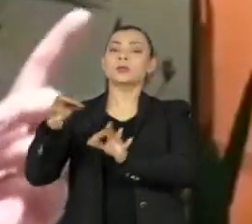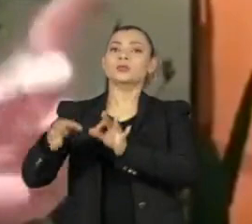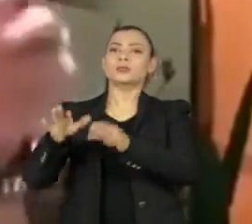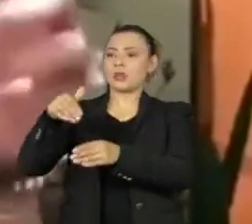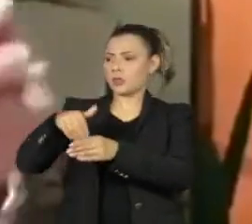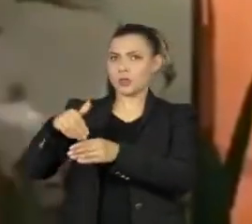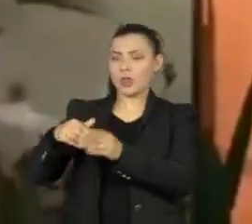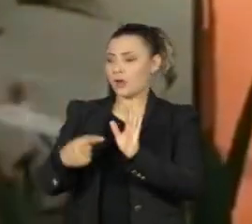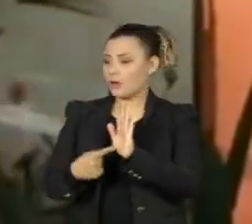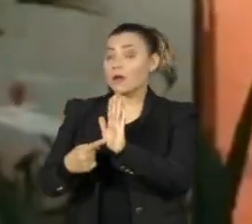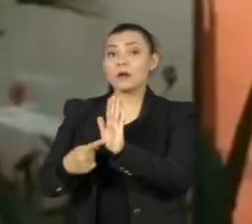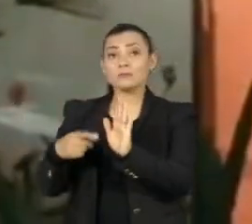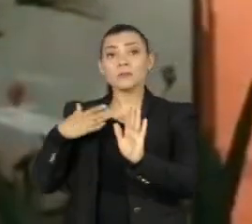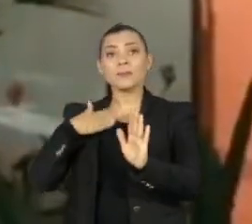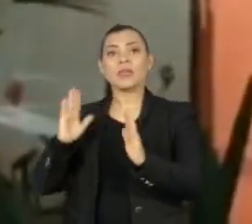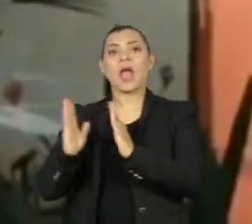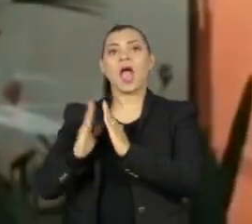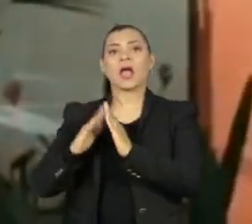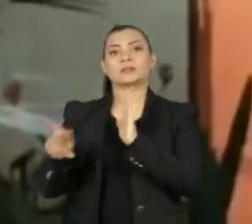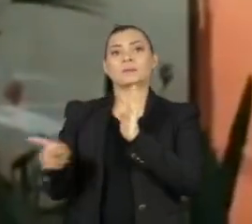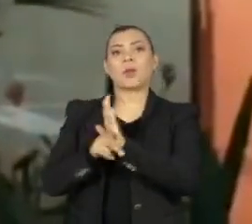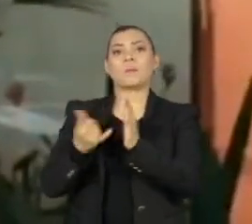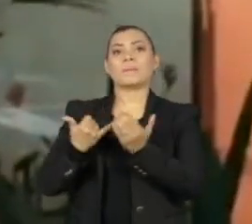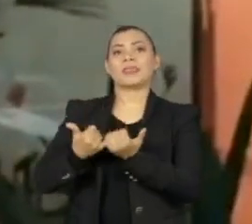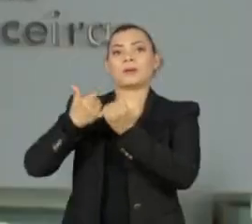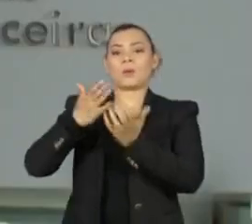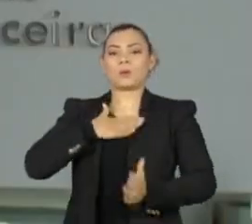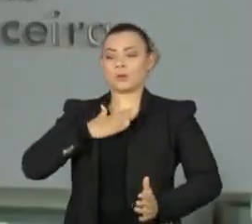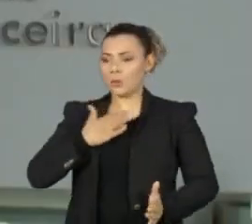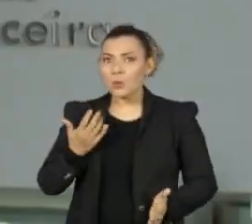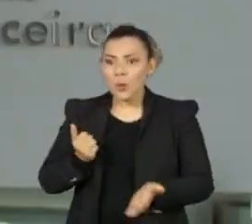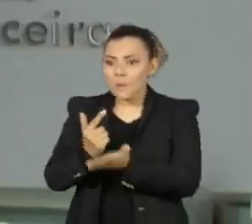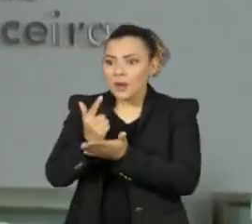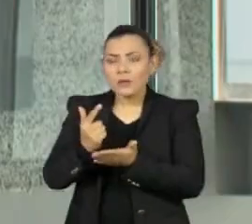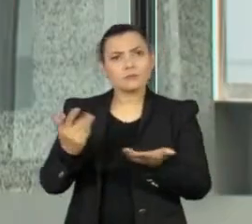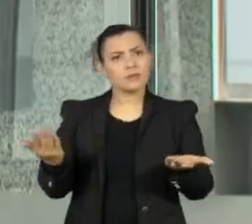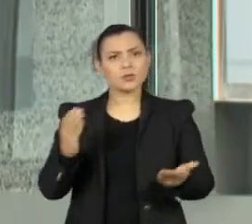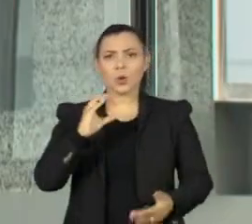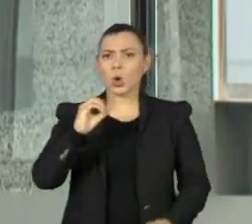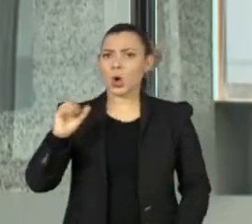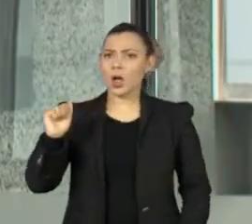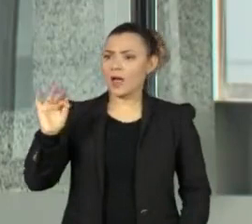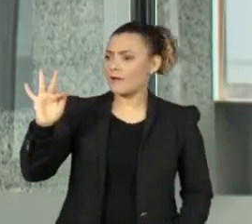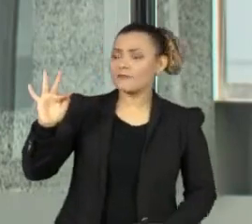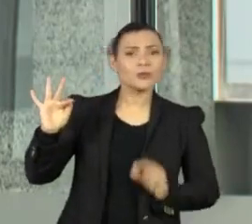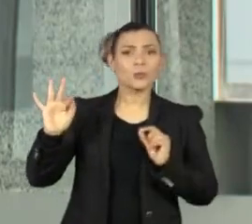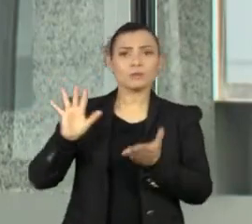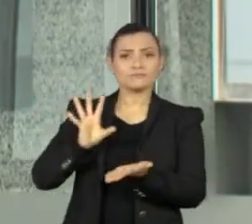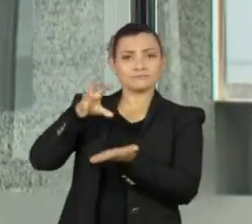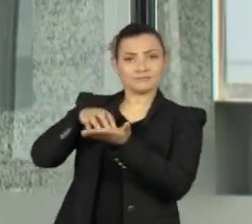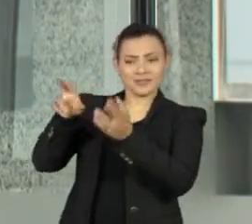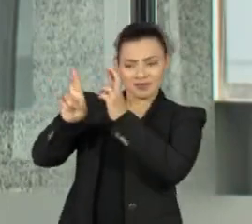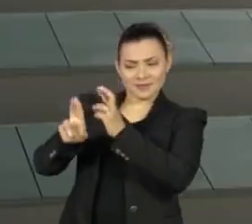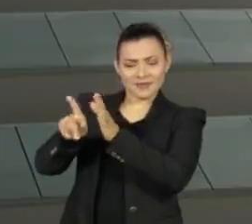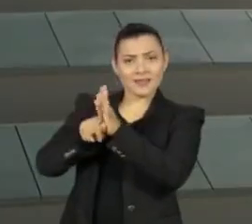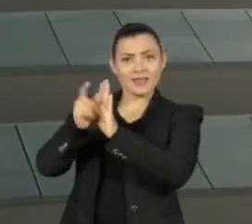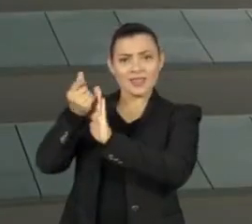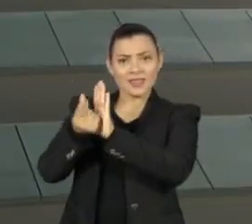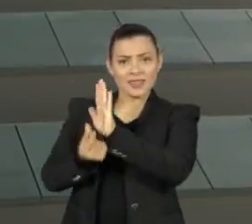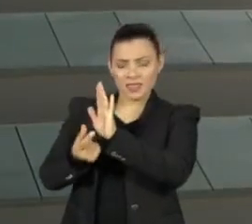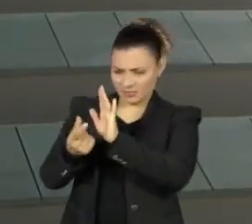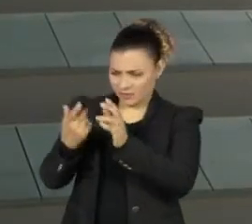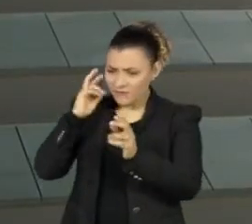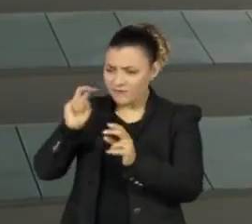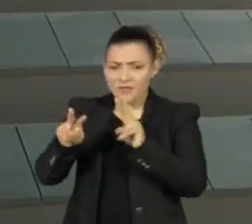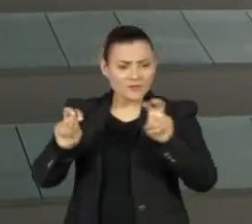Eleitoral e lá declarou a mansão como parte do patrimônio. O COAF, Conselho de Controle e Atividades Financeiras, apontou